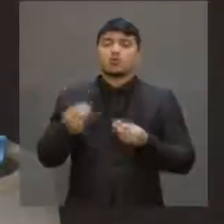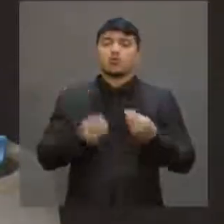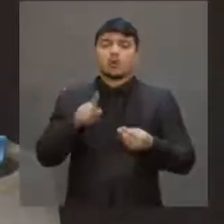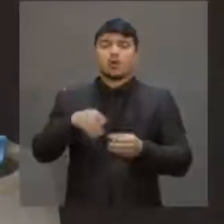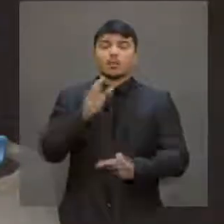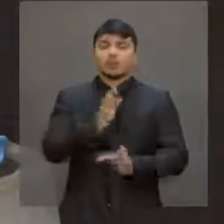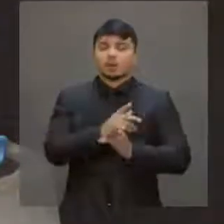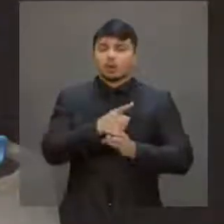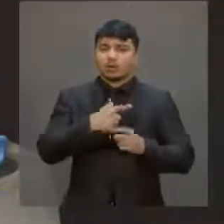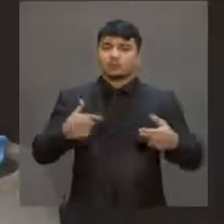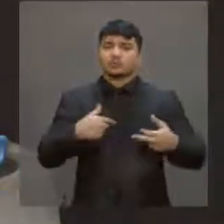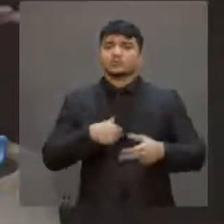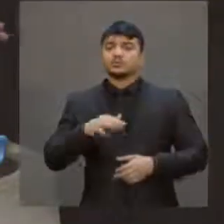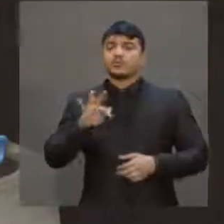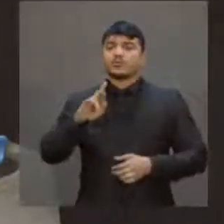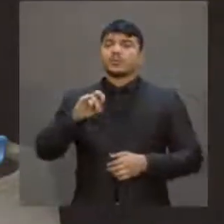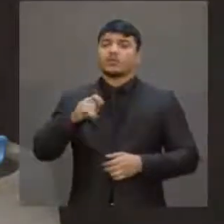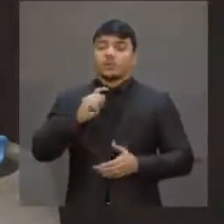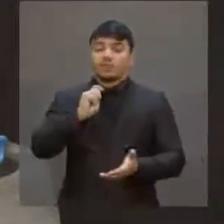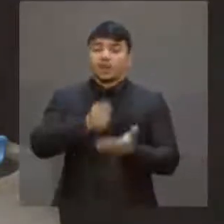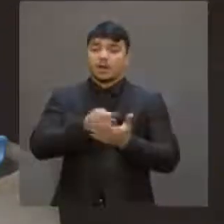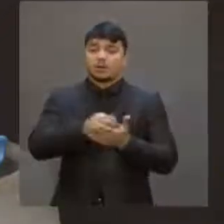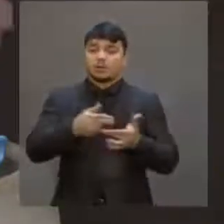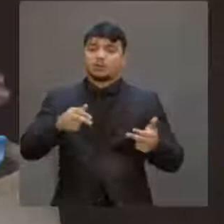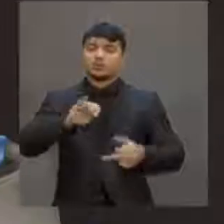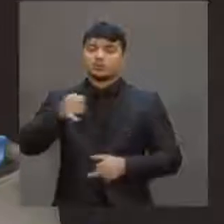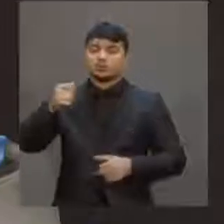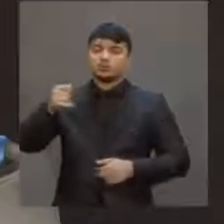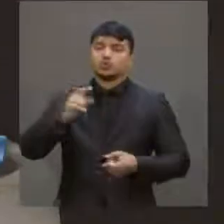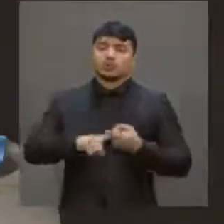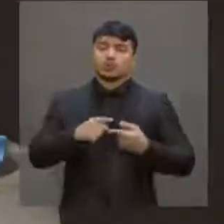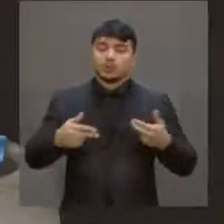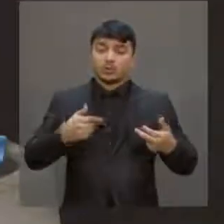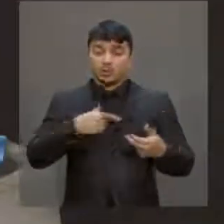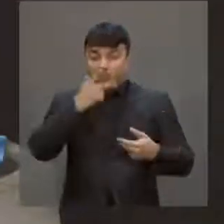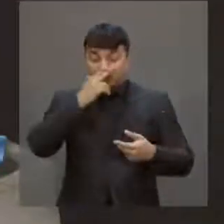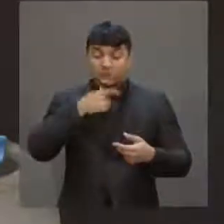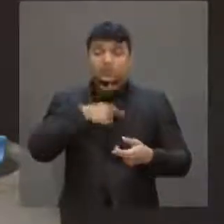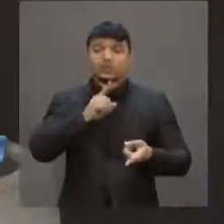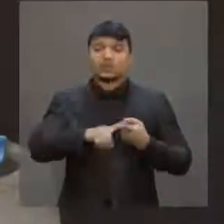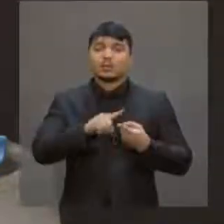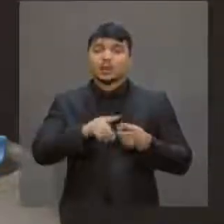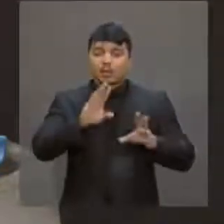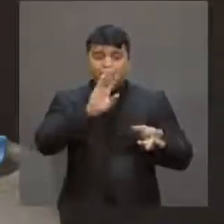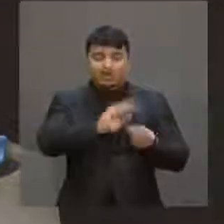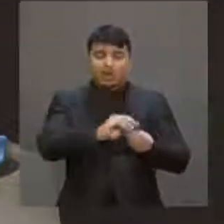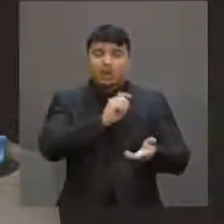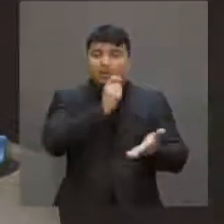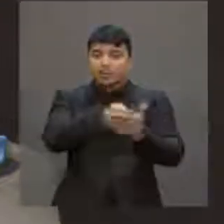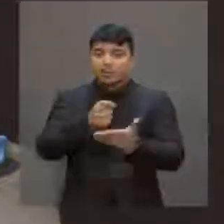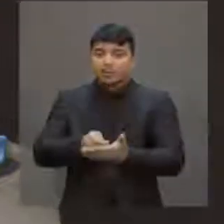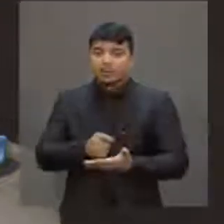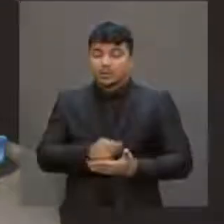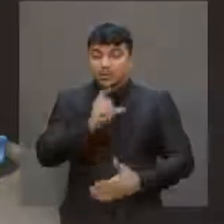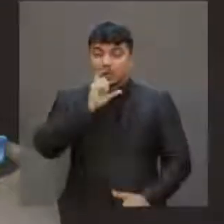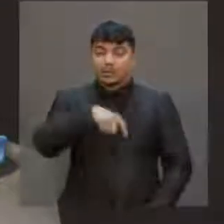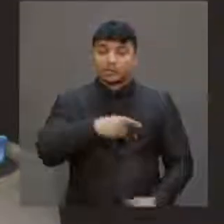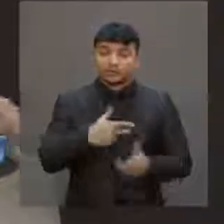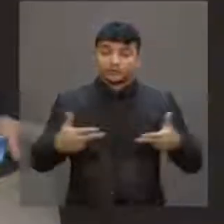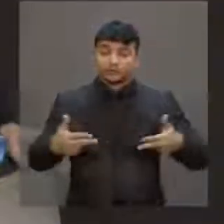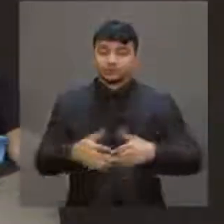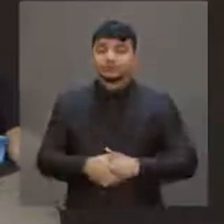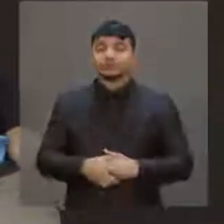despesa financeira, do pagamento de juros, amortização e refinanciamento. Esse é o nosso problema de baixo crescimento.